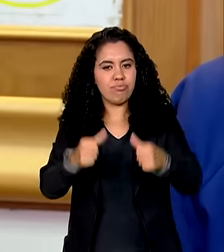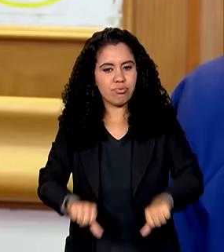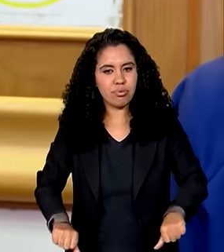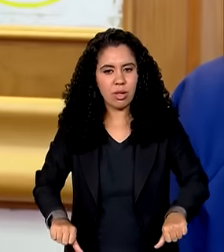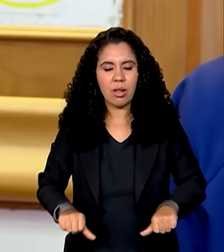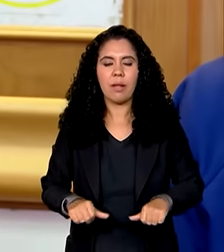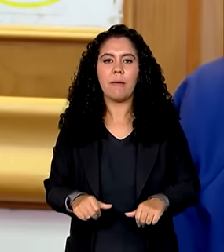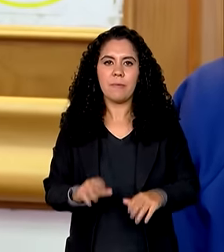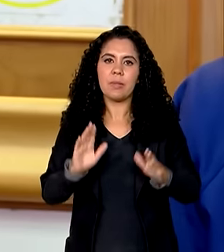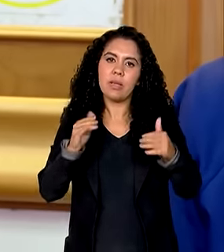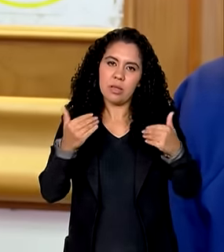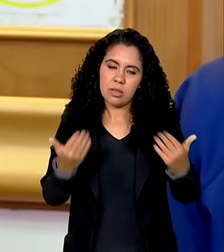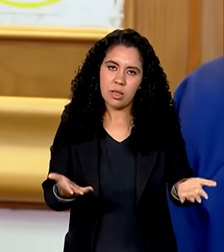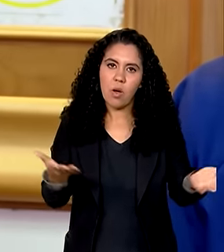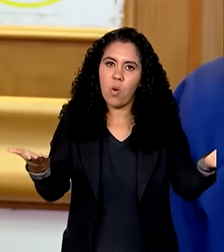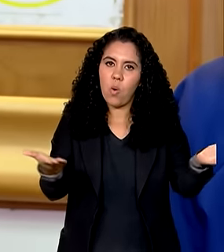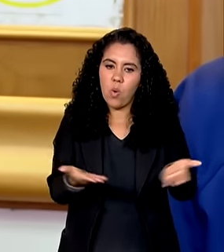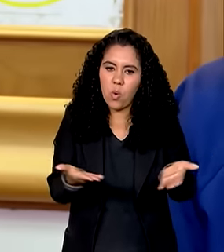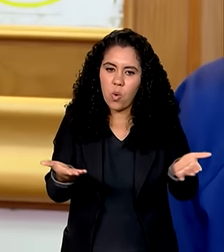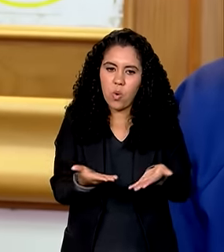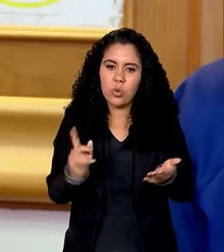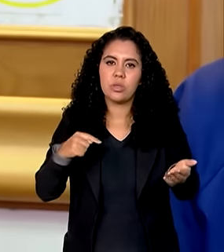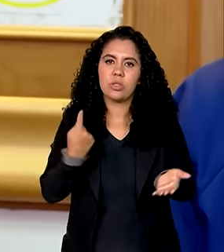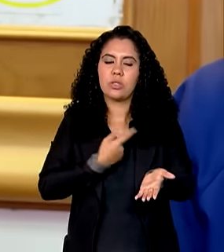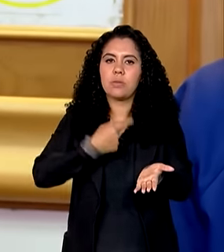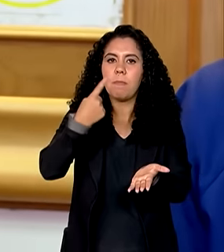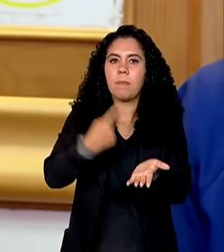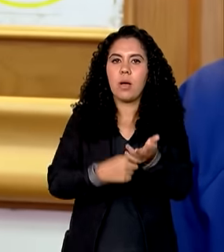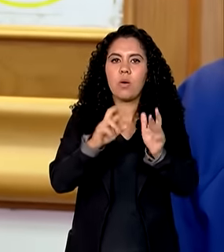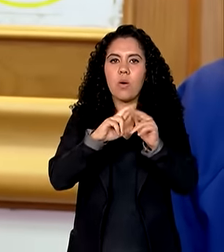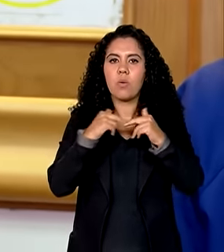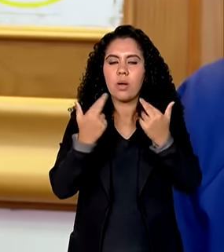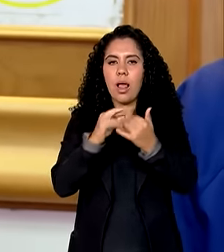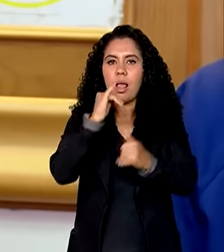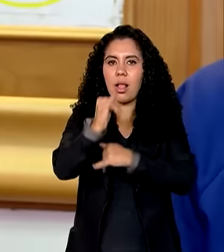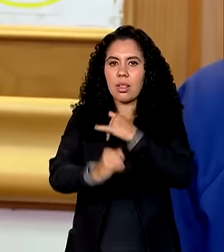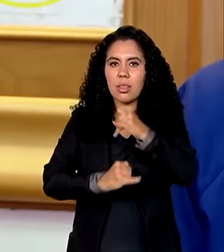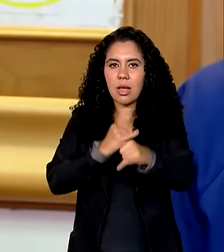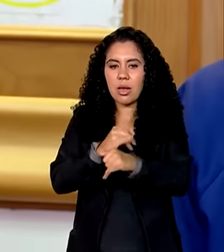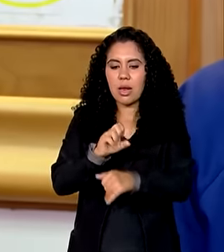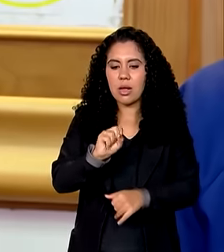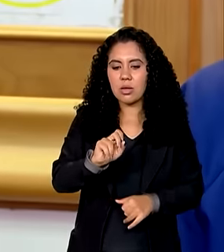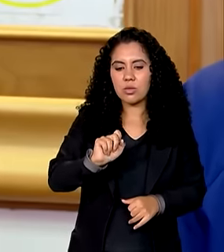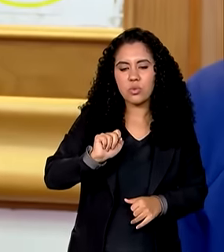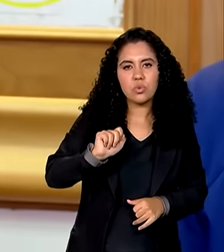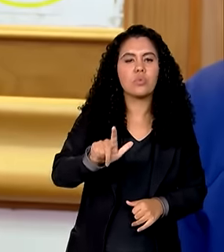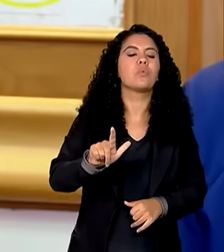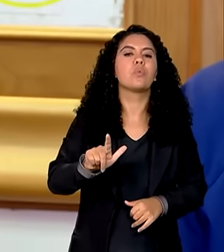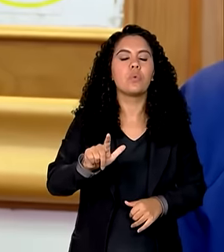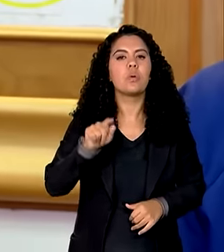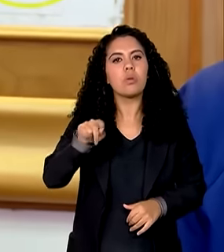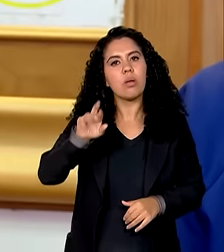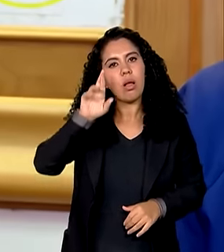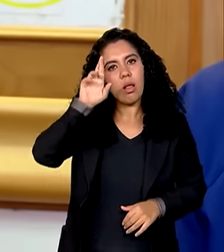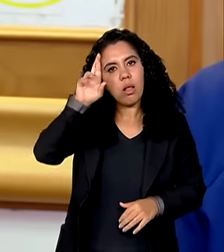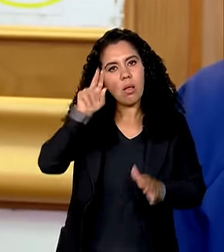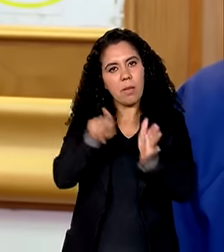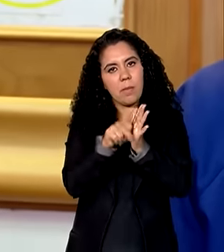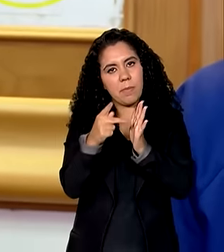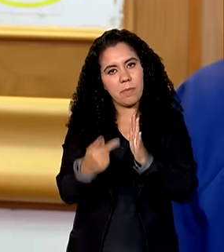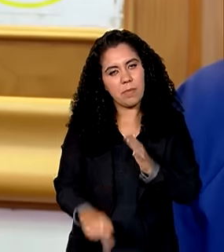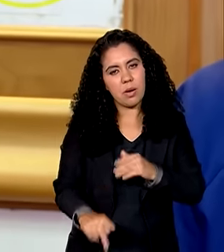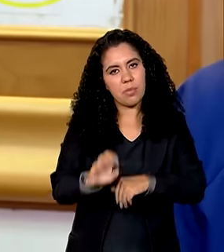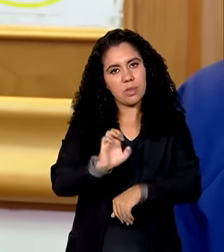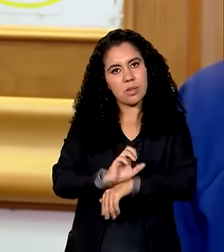então hoje nós reunimos aqui com a internet sul que é a associação dos operadores das provedores de internet do Rio Grande do Sul